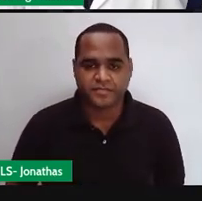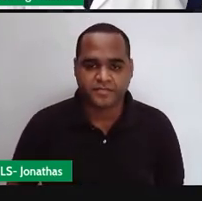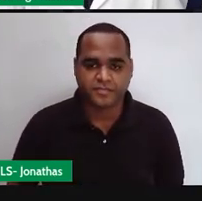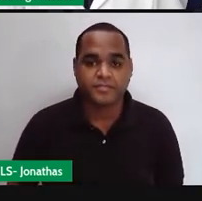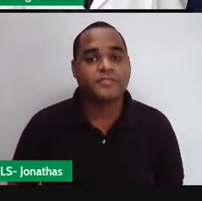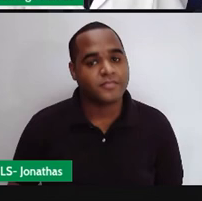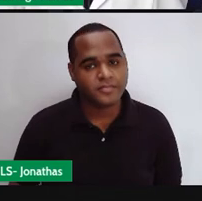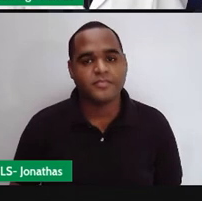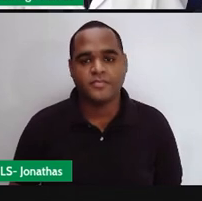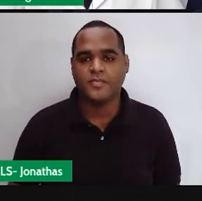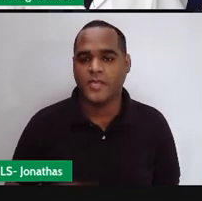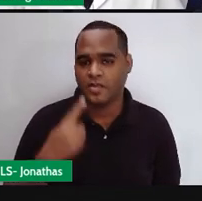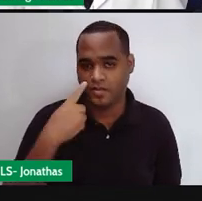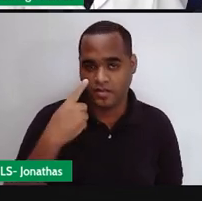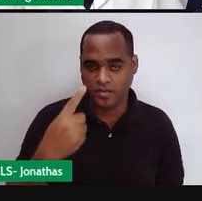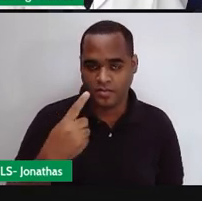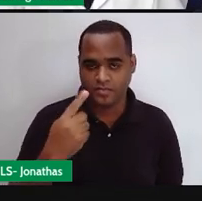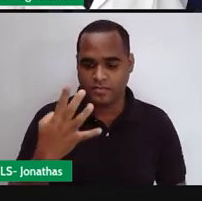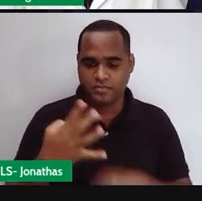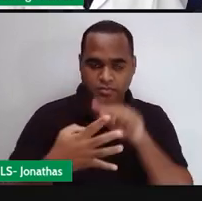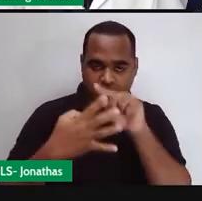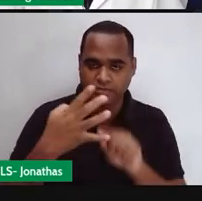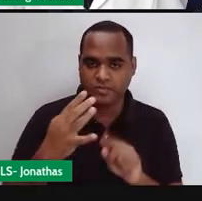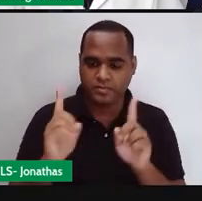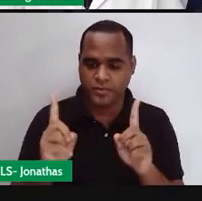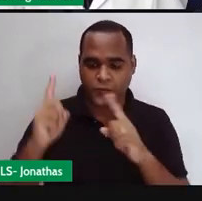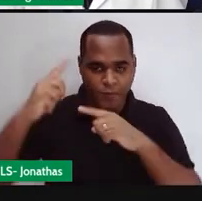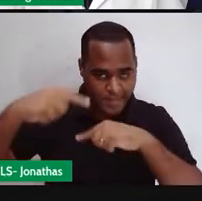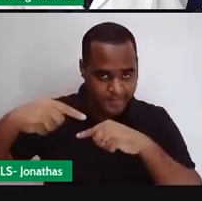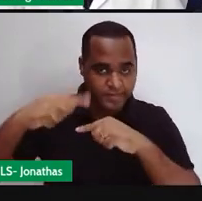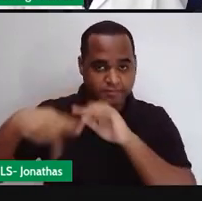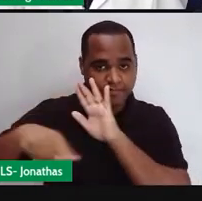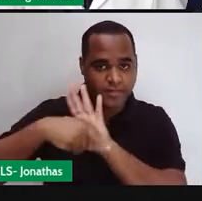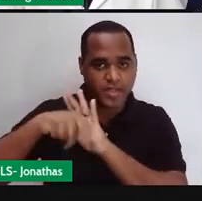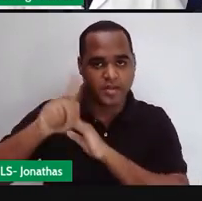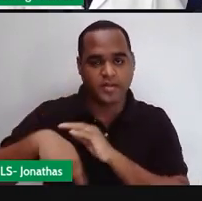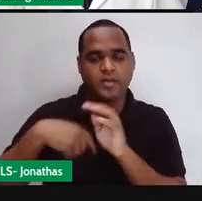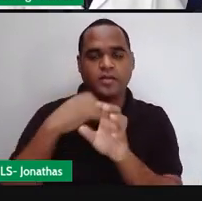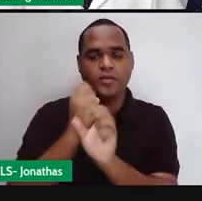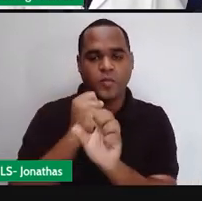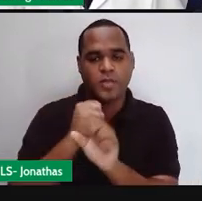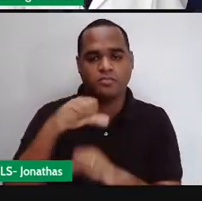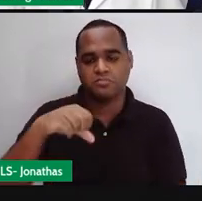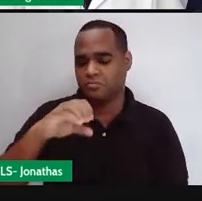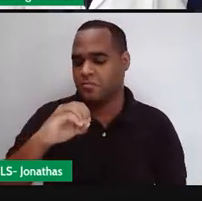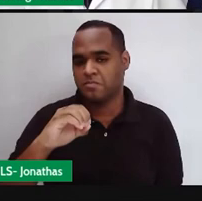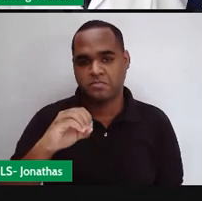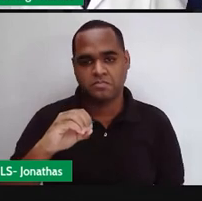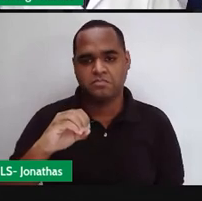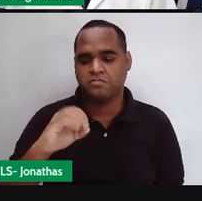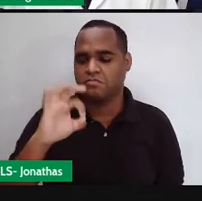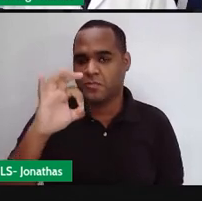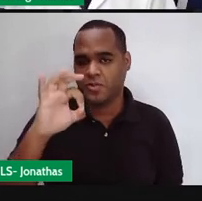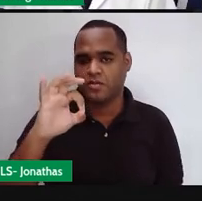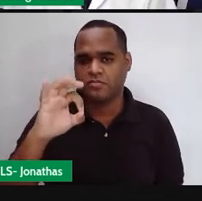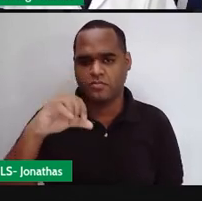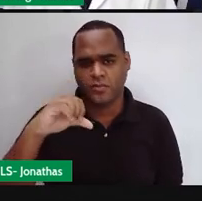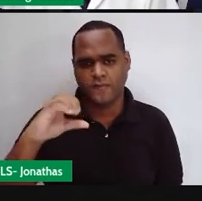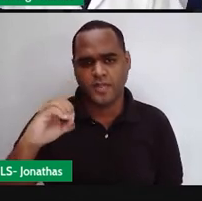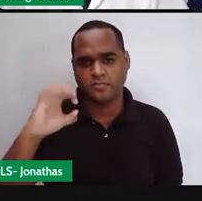Olha lá os quatro ângulos internos são de 90 graus. Agora por quê?